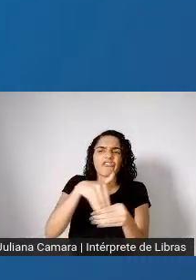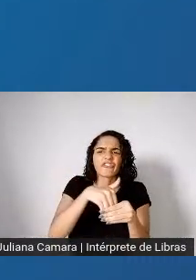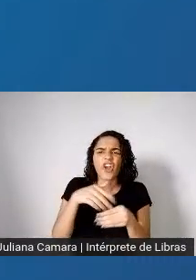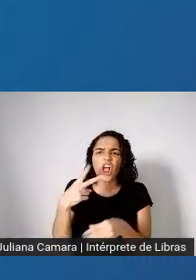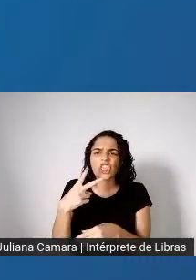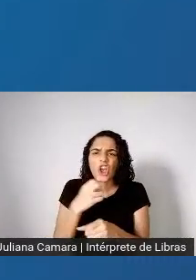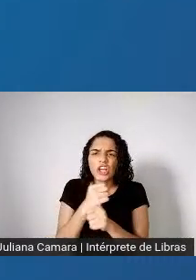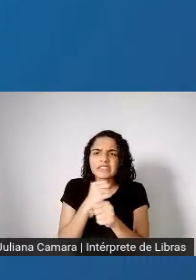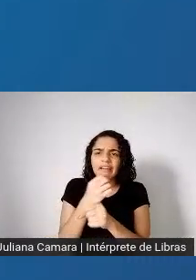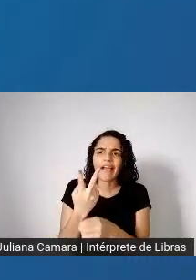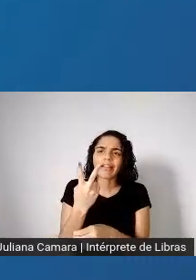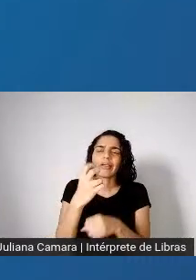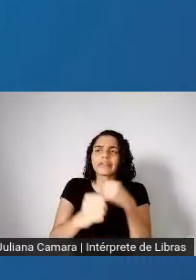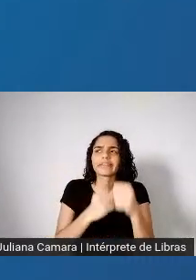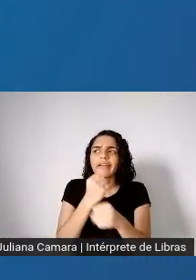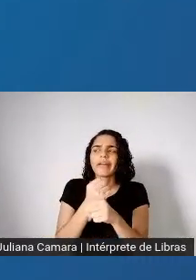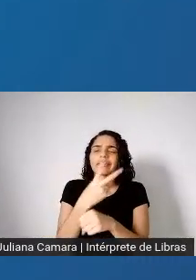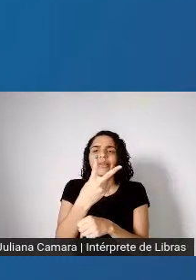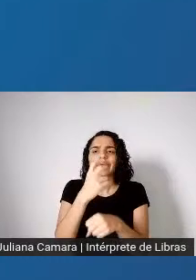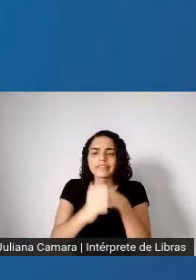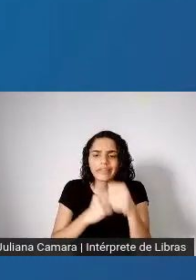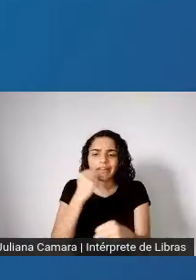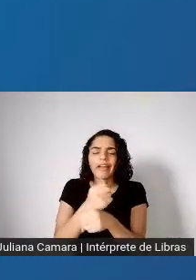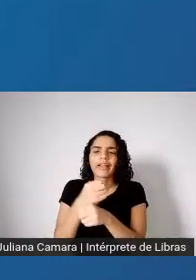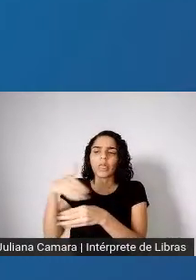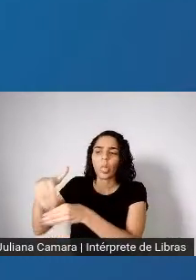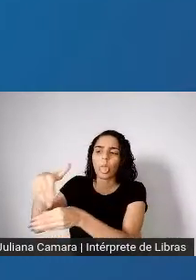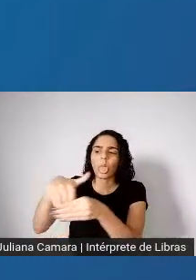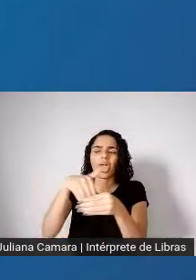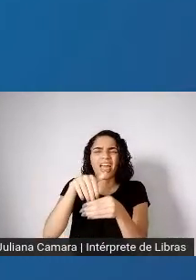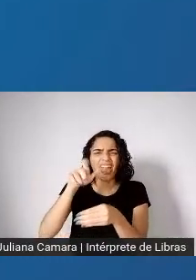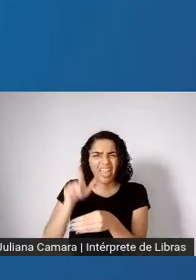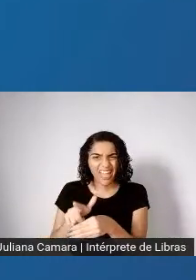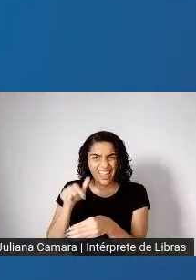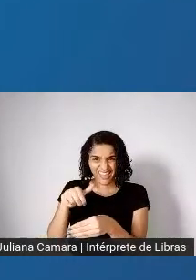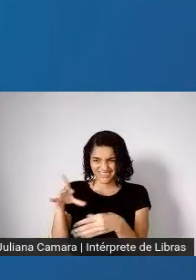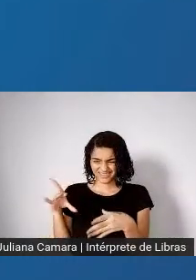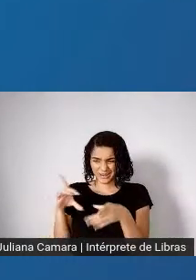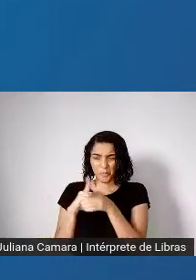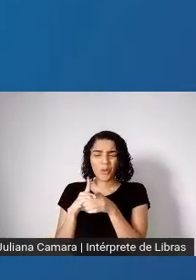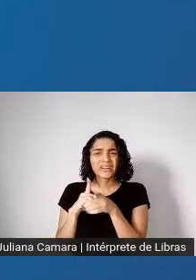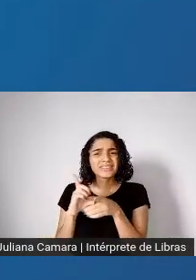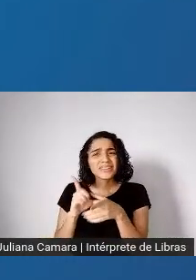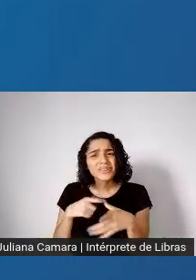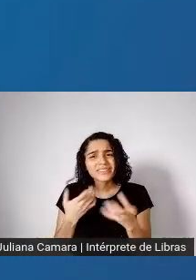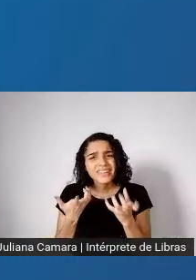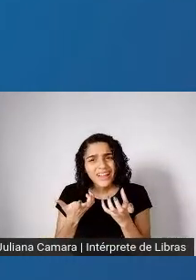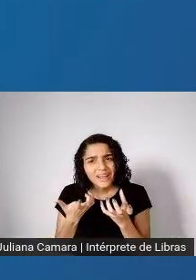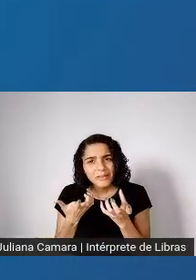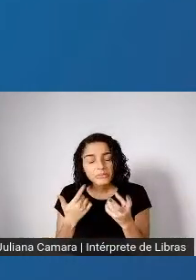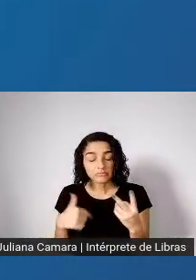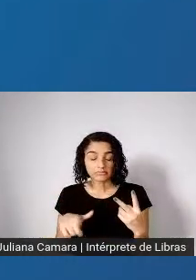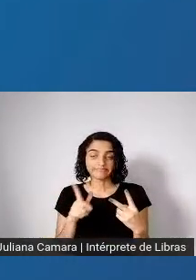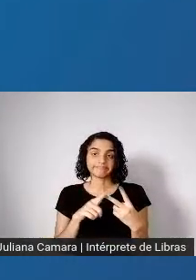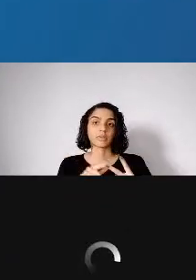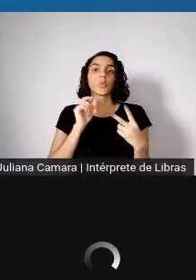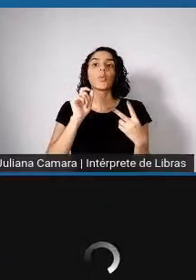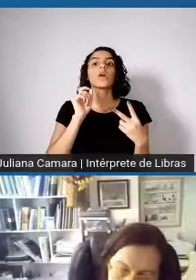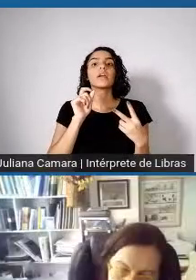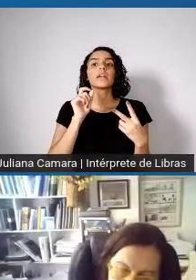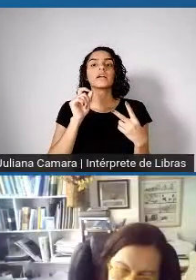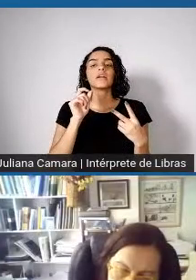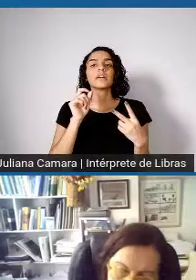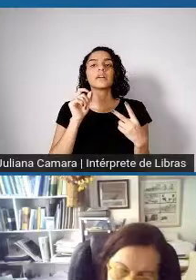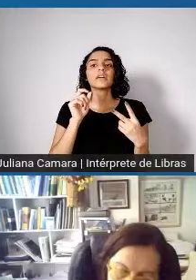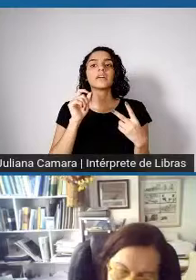esperando as eleições? Nós temos que nos perguntar sobre que tipo de democracia estamos construindo no Brasil. E o segundo ponto é afastar o presidente da